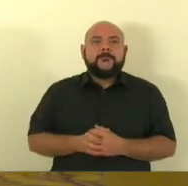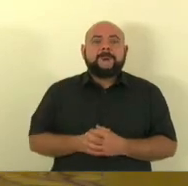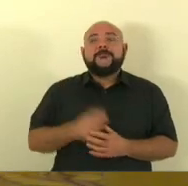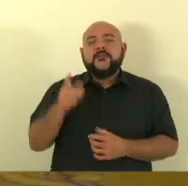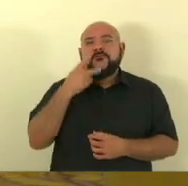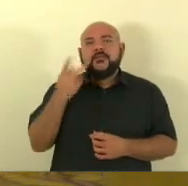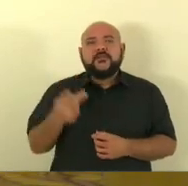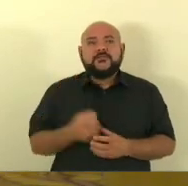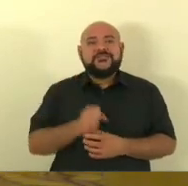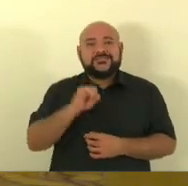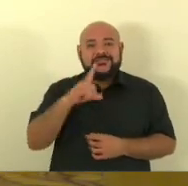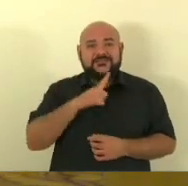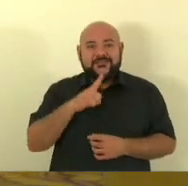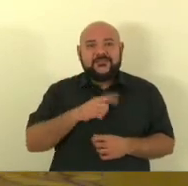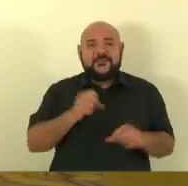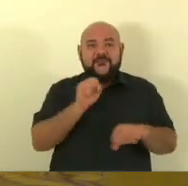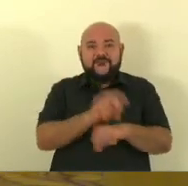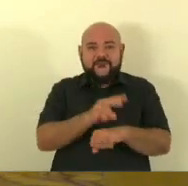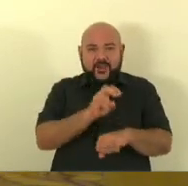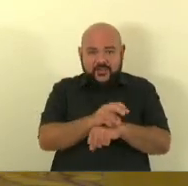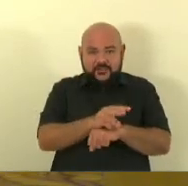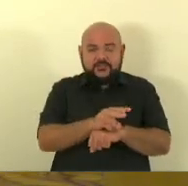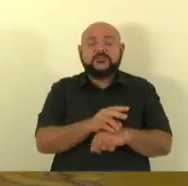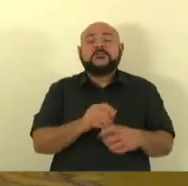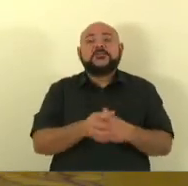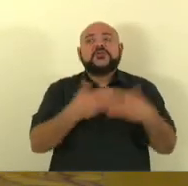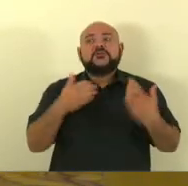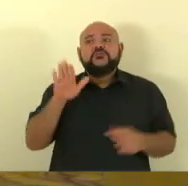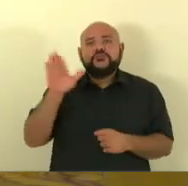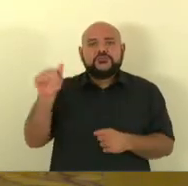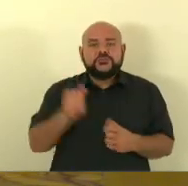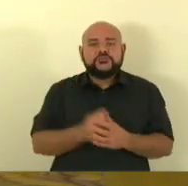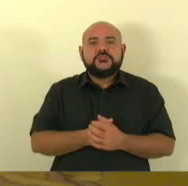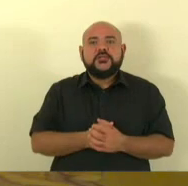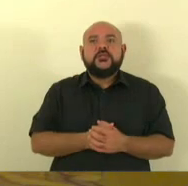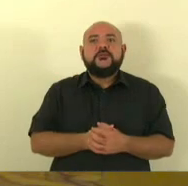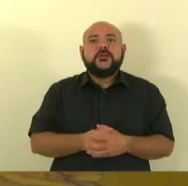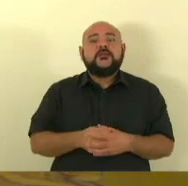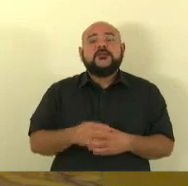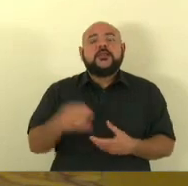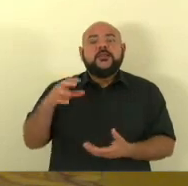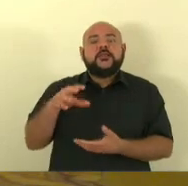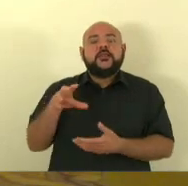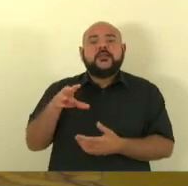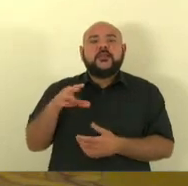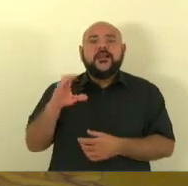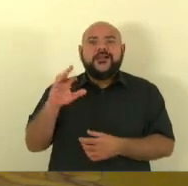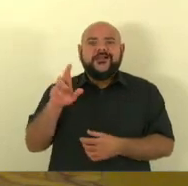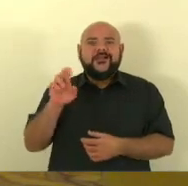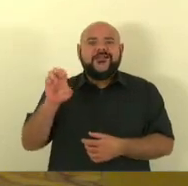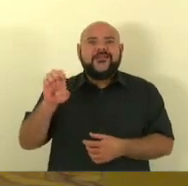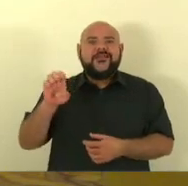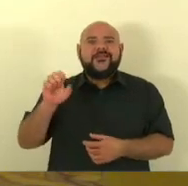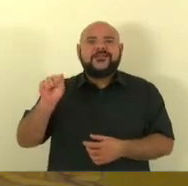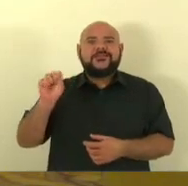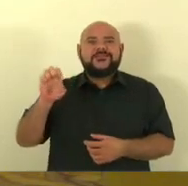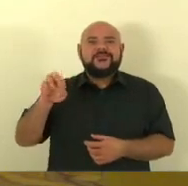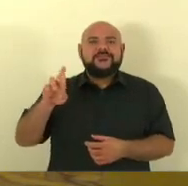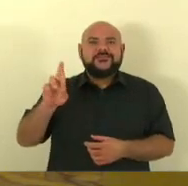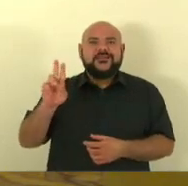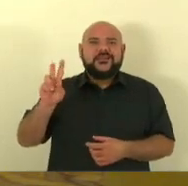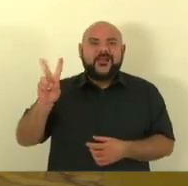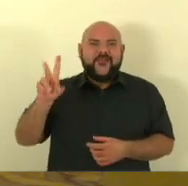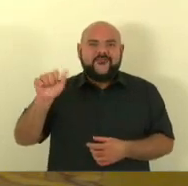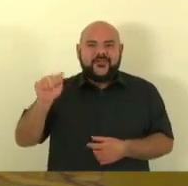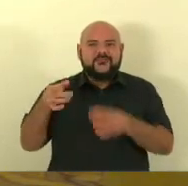sim chamar o cadastro de reserva também tem esse posicionamento não entendemos porque não é